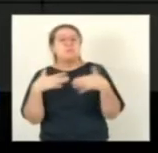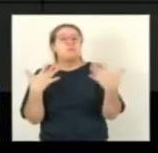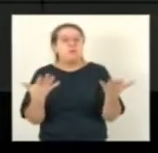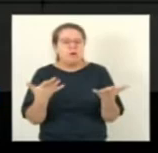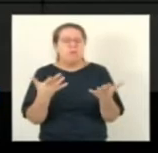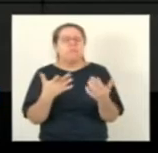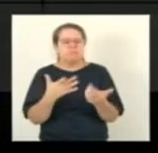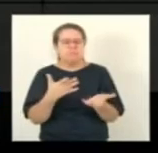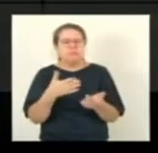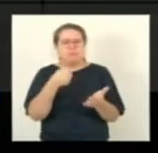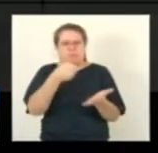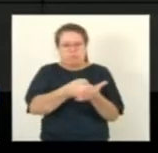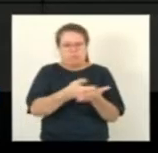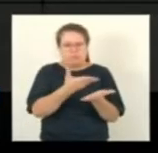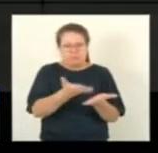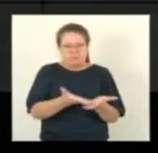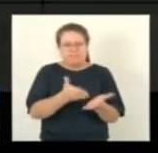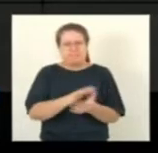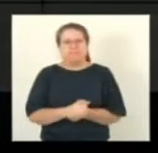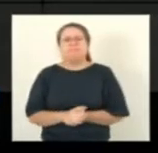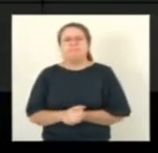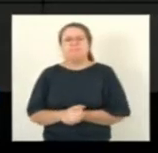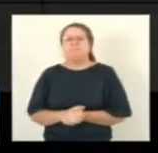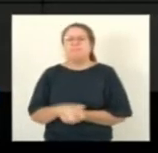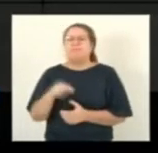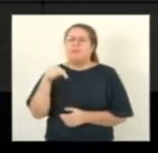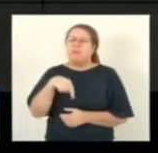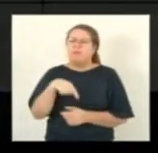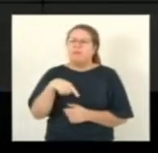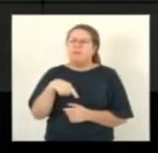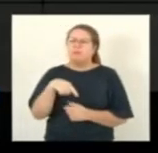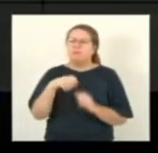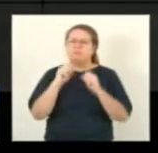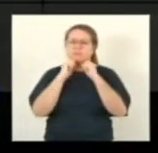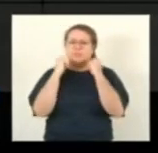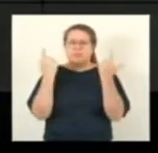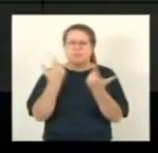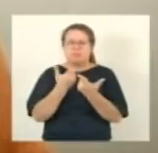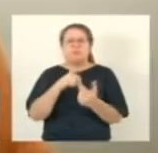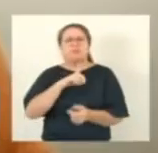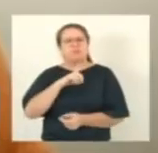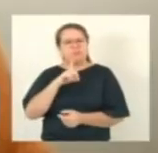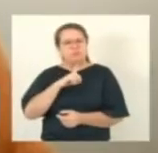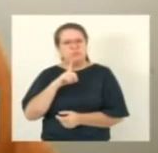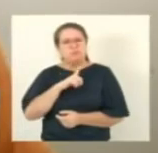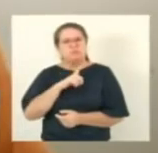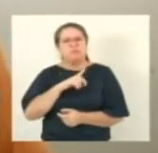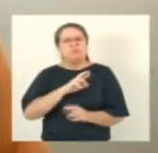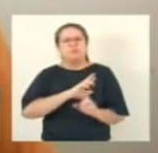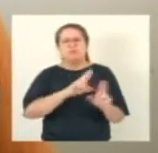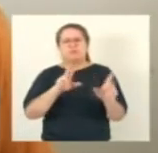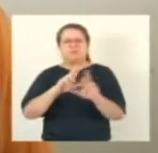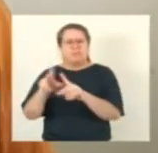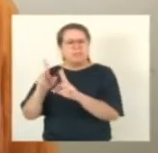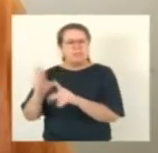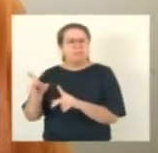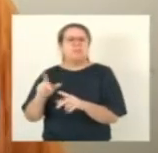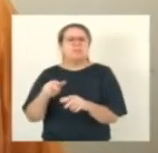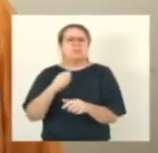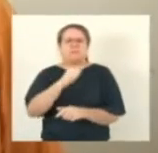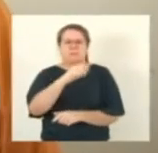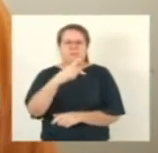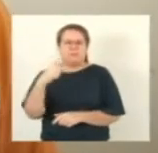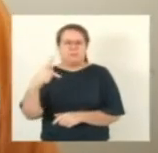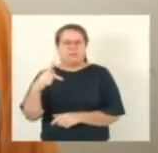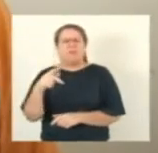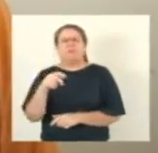parlamentar aqui na casa tiveram todas as operadoras Uber 99 e